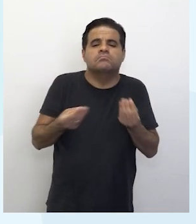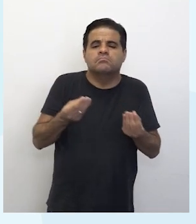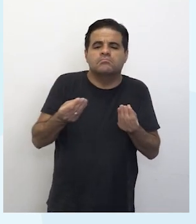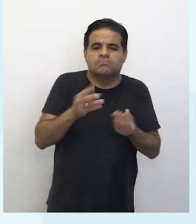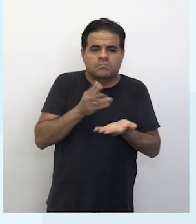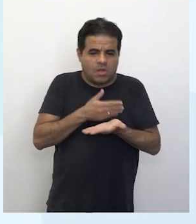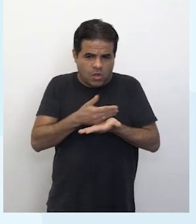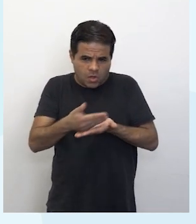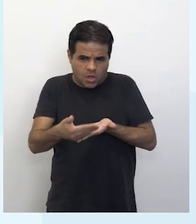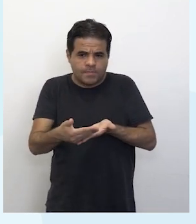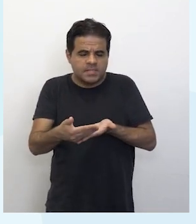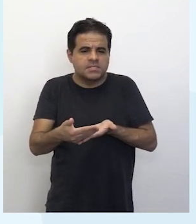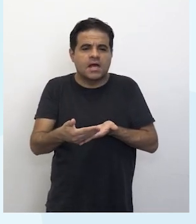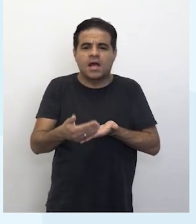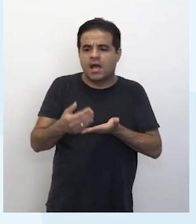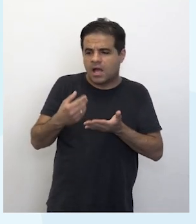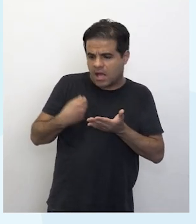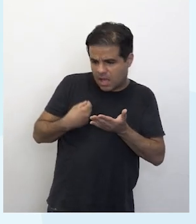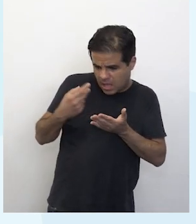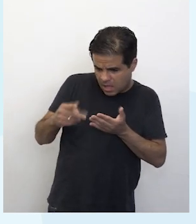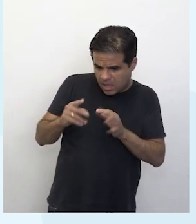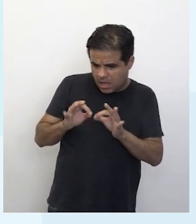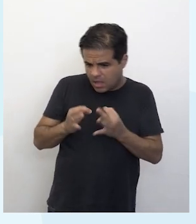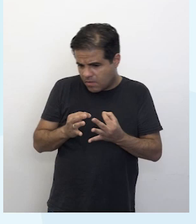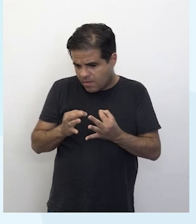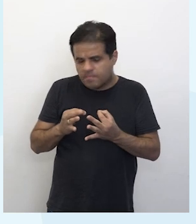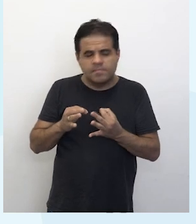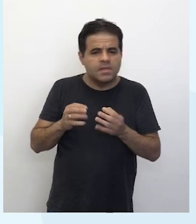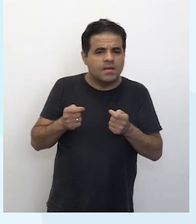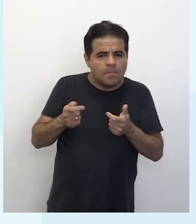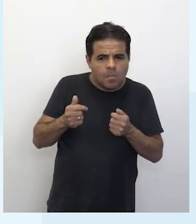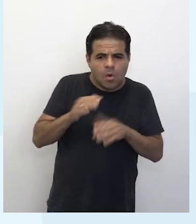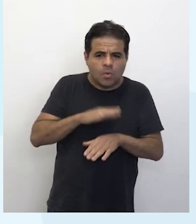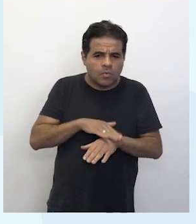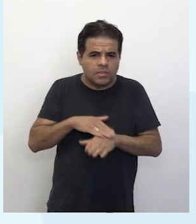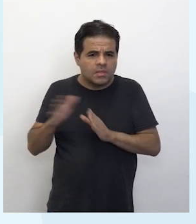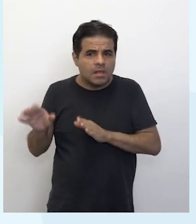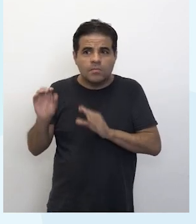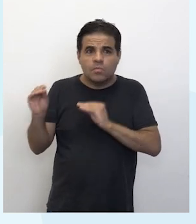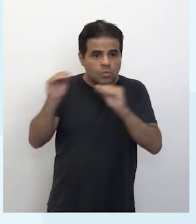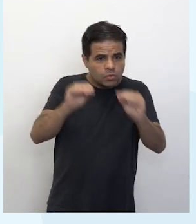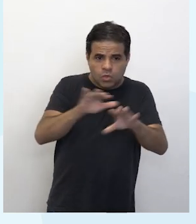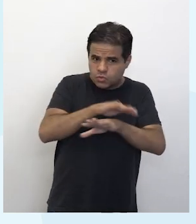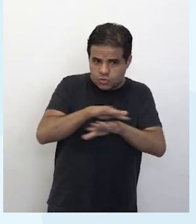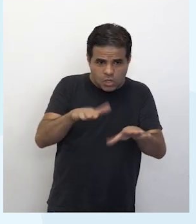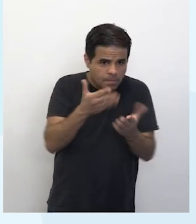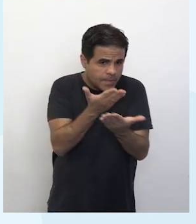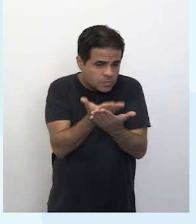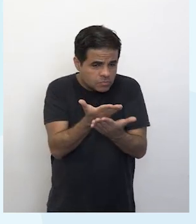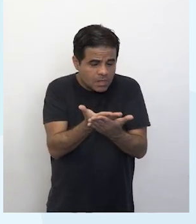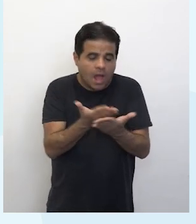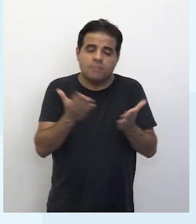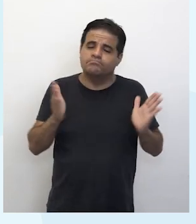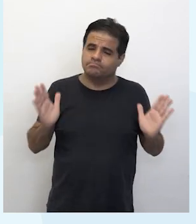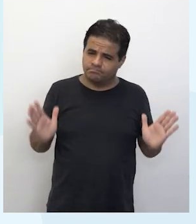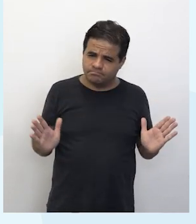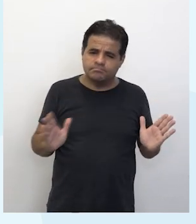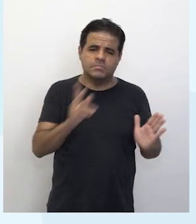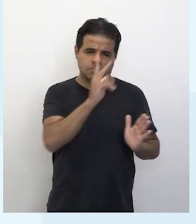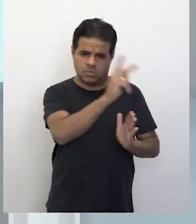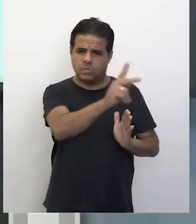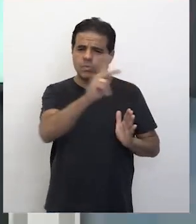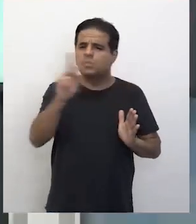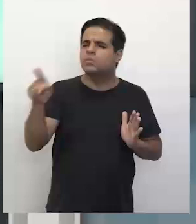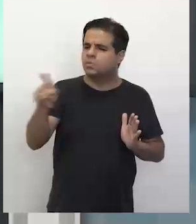começar a vida como a família da Fabi, vai ser temporária, foi apenas para estudar que houve essa migração. Tenho certeza que os professores, muitos